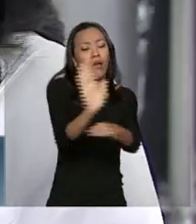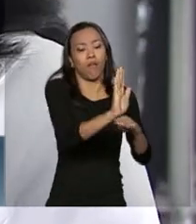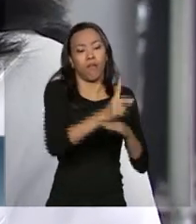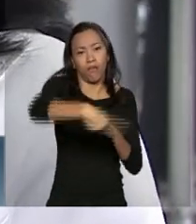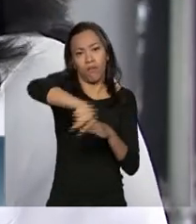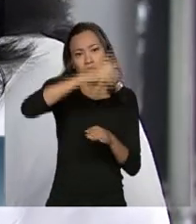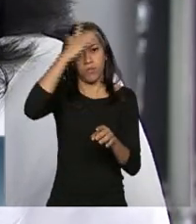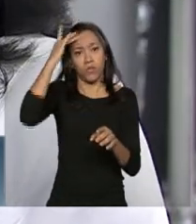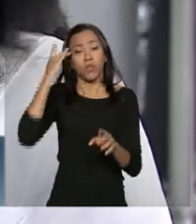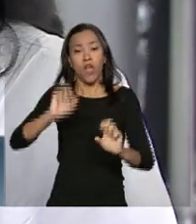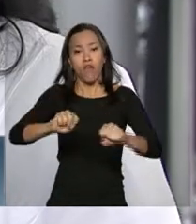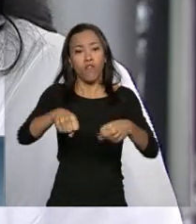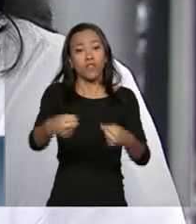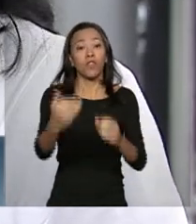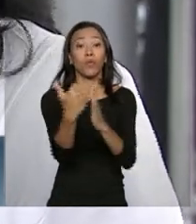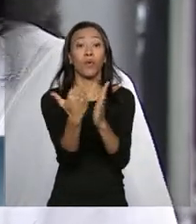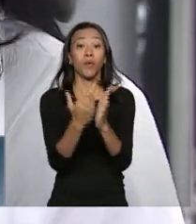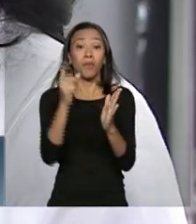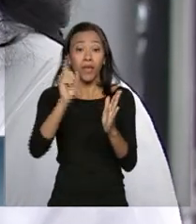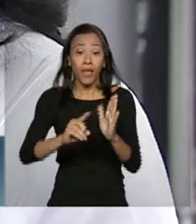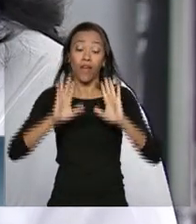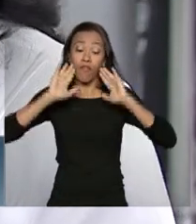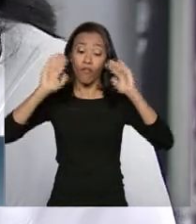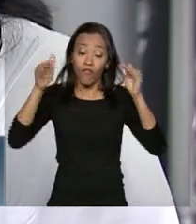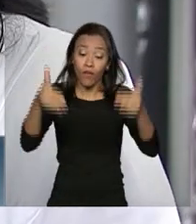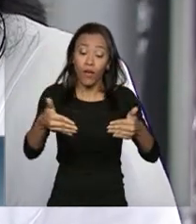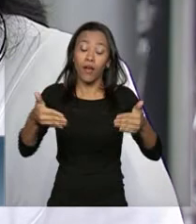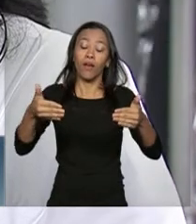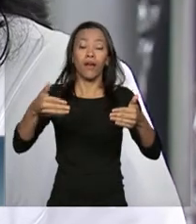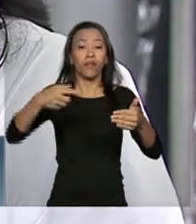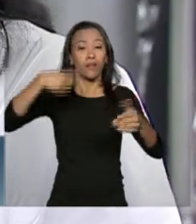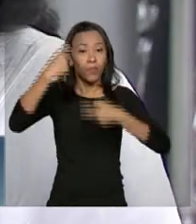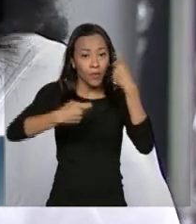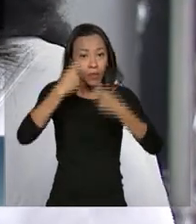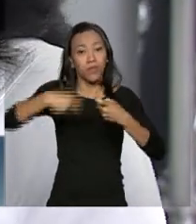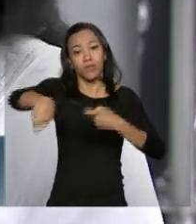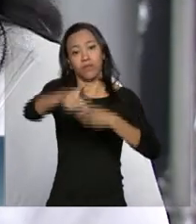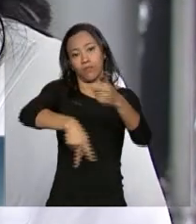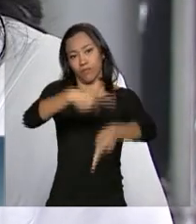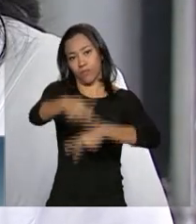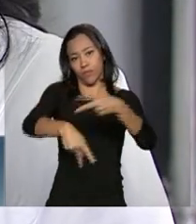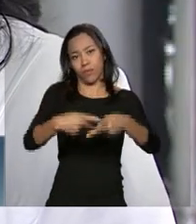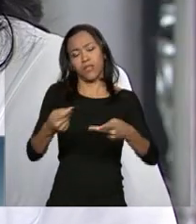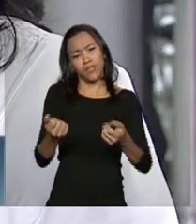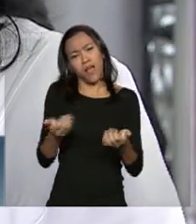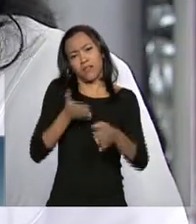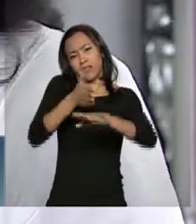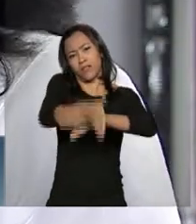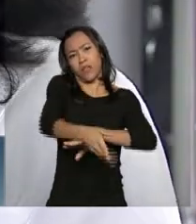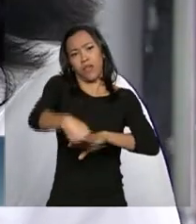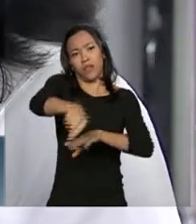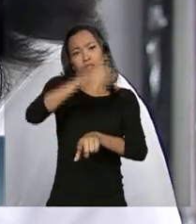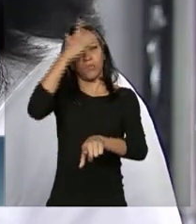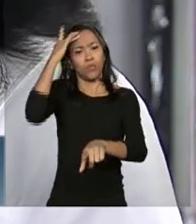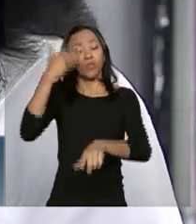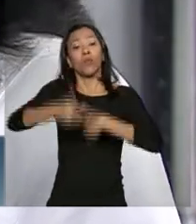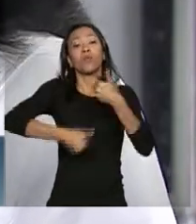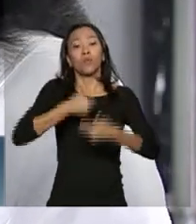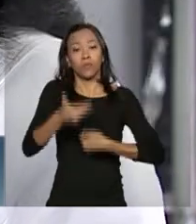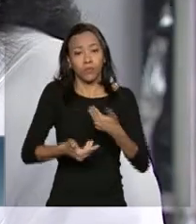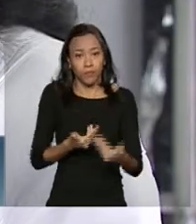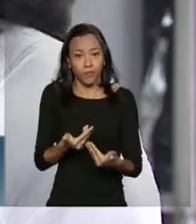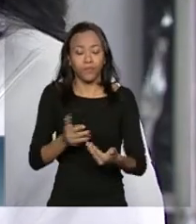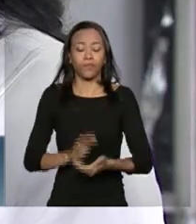um programa voltado à população, à prevenção e à ampliação do acesso das pessoas ao tratamento.